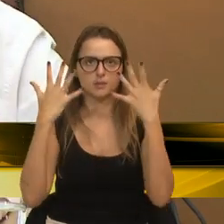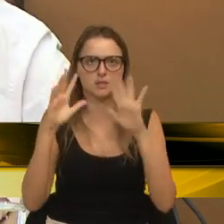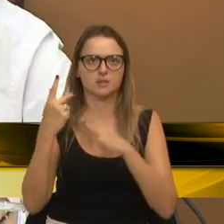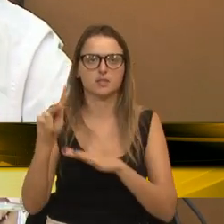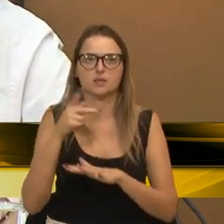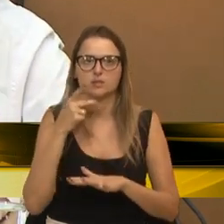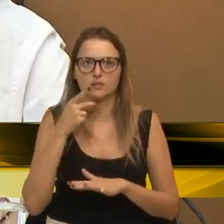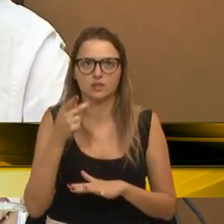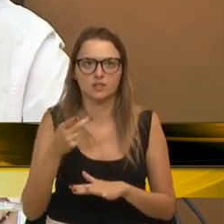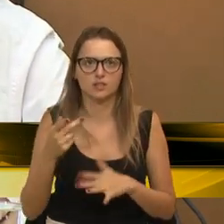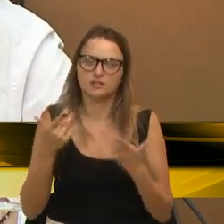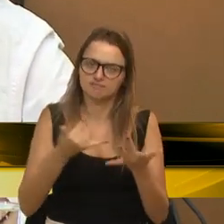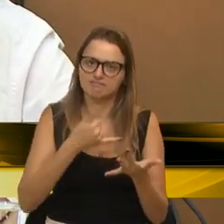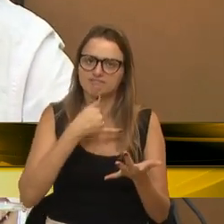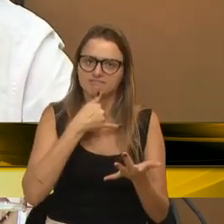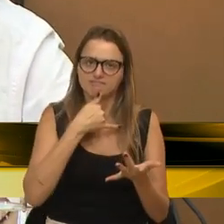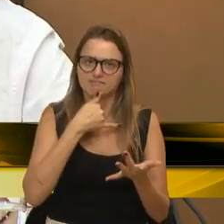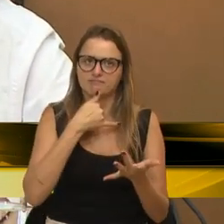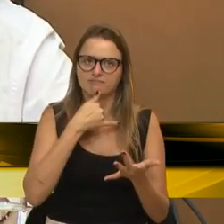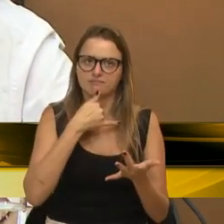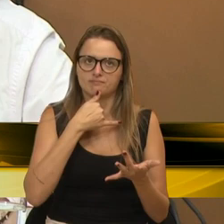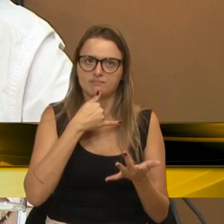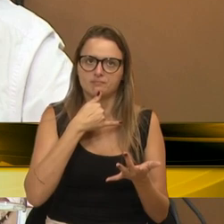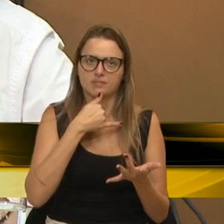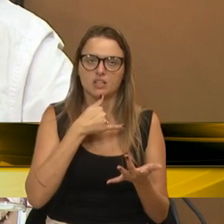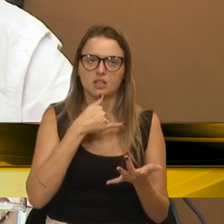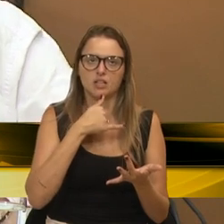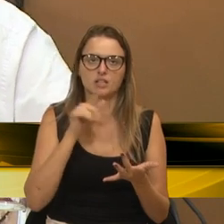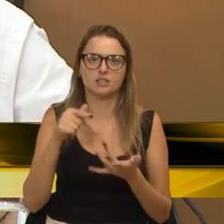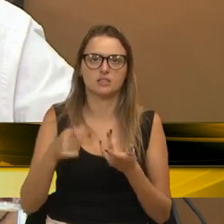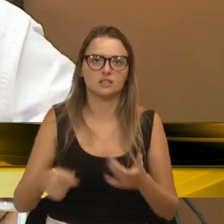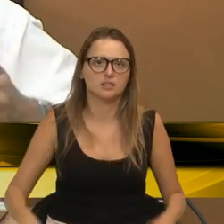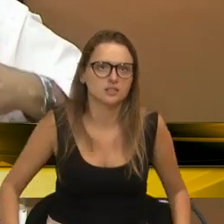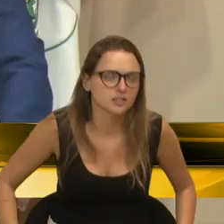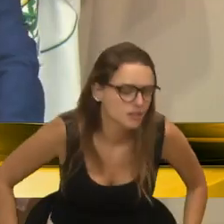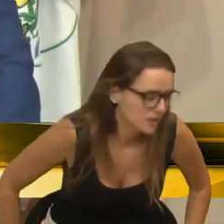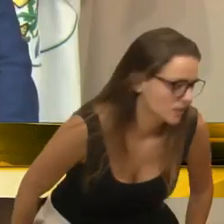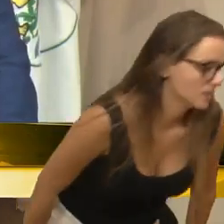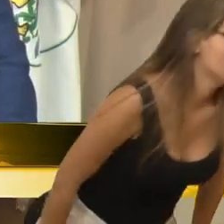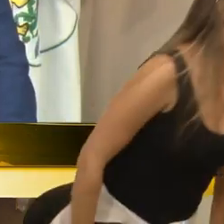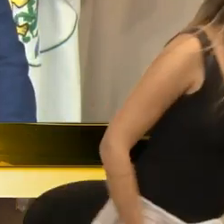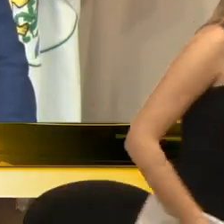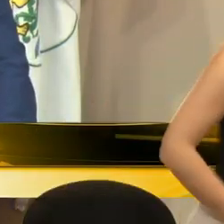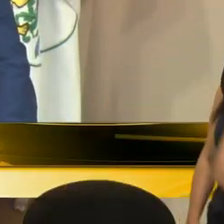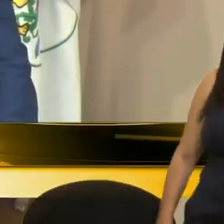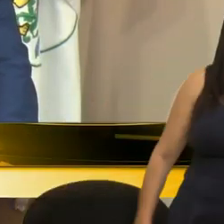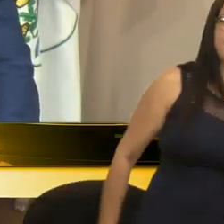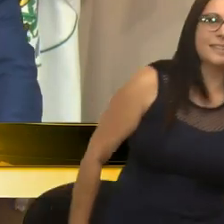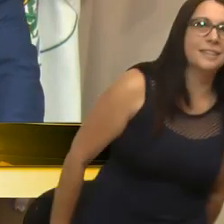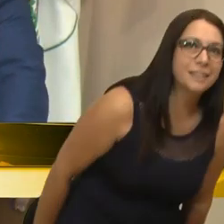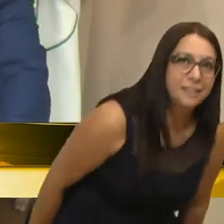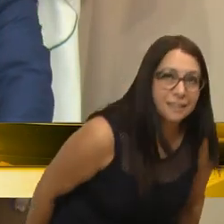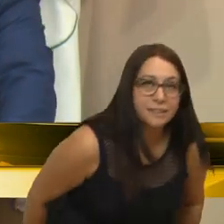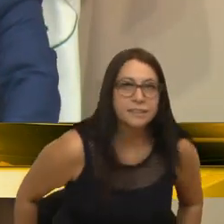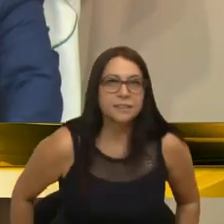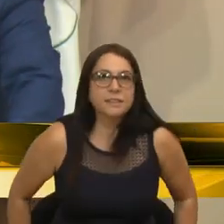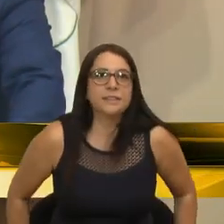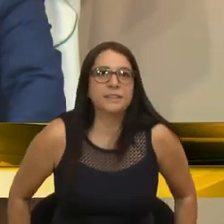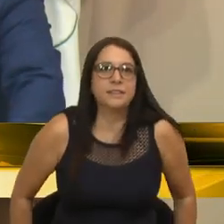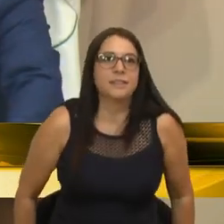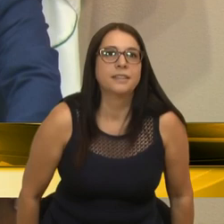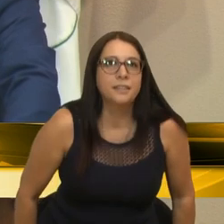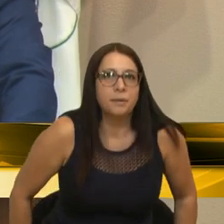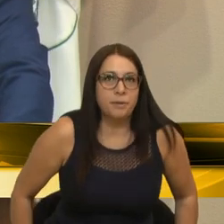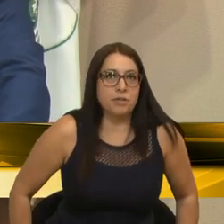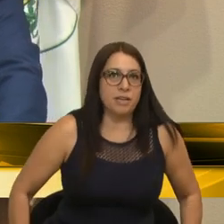tema, e lamentável que essa administração faça isso. Muito obrigado, vereador Renato, e acho que só a visita já valeu a pena, porque me falaram agora